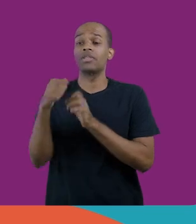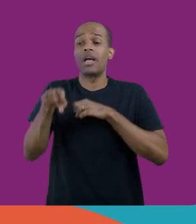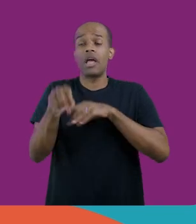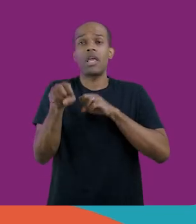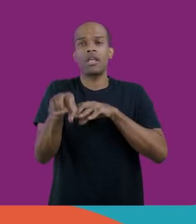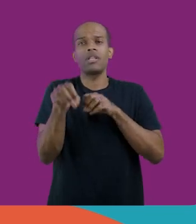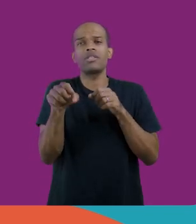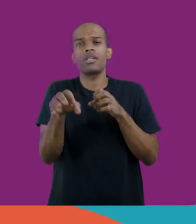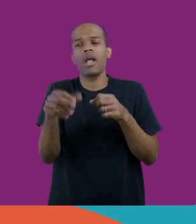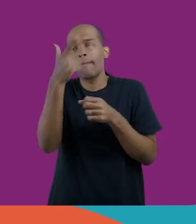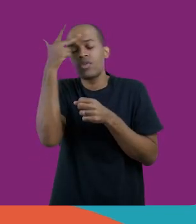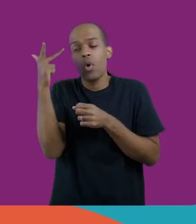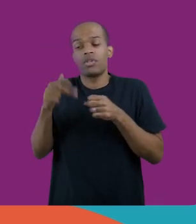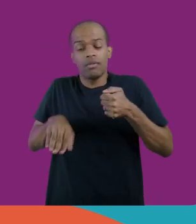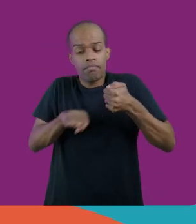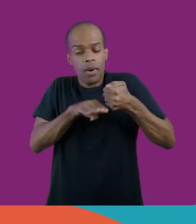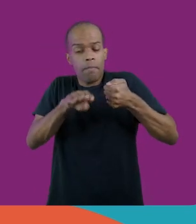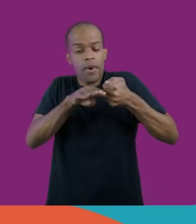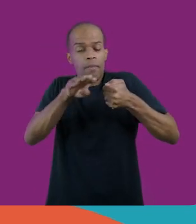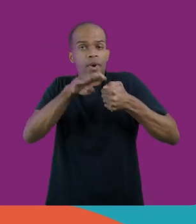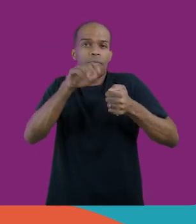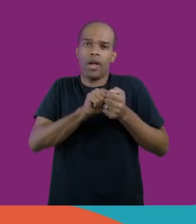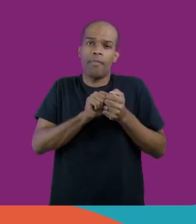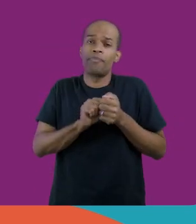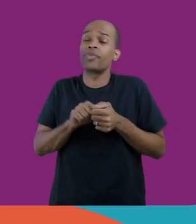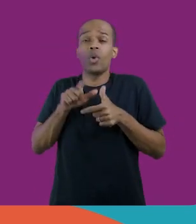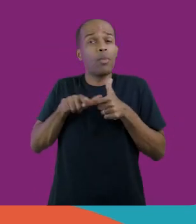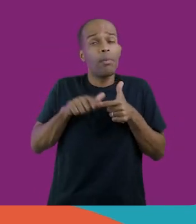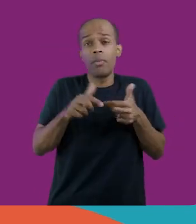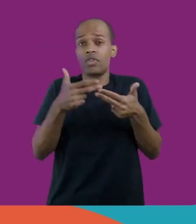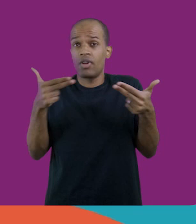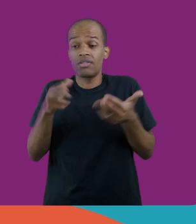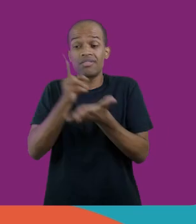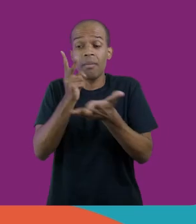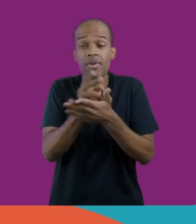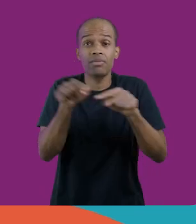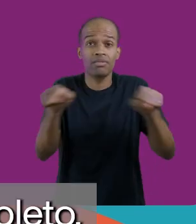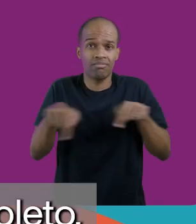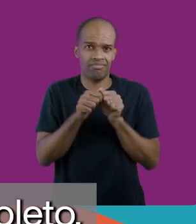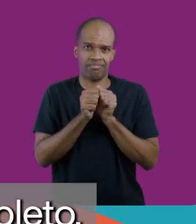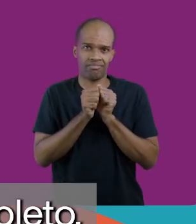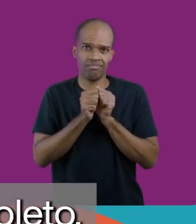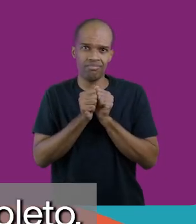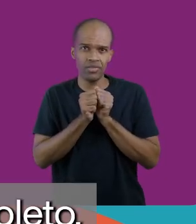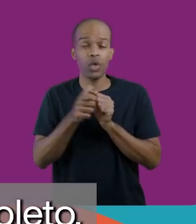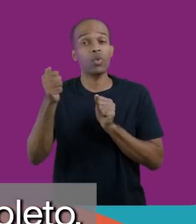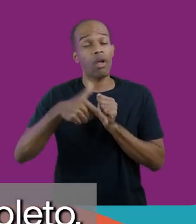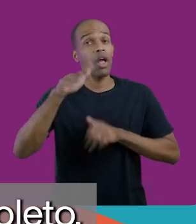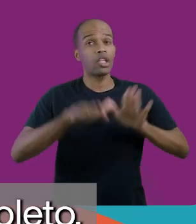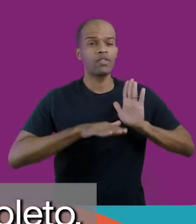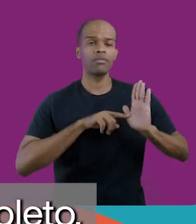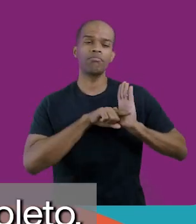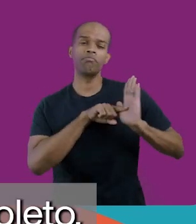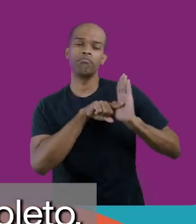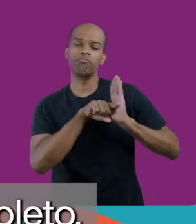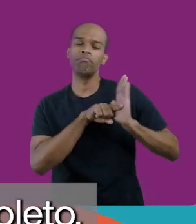gente em níveis completamente diferentes, com déficit completamente diferentes, na mesma sala de aula, do que, às vezes, explorar